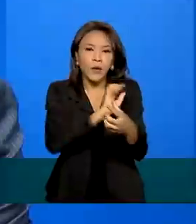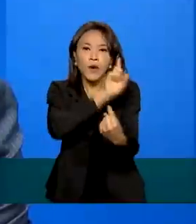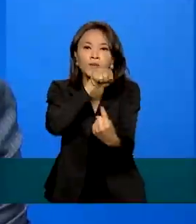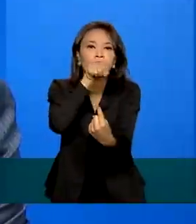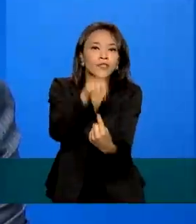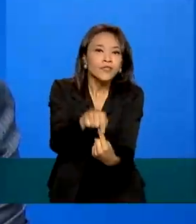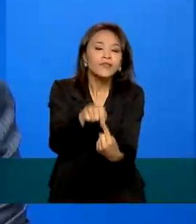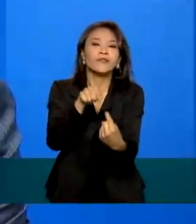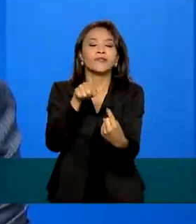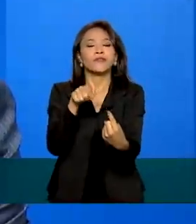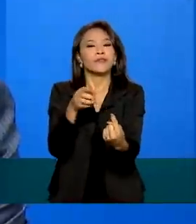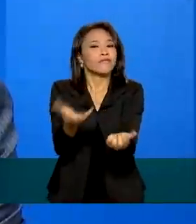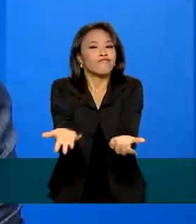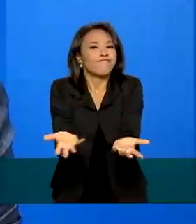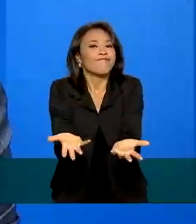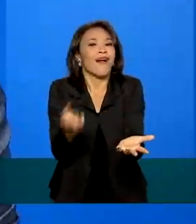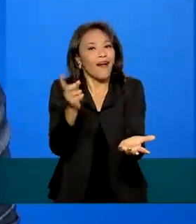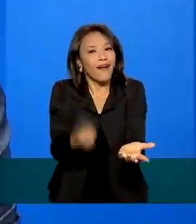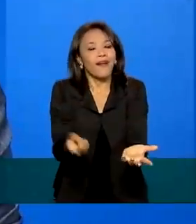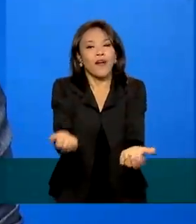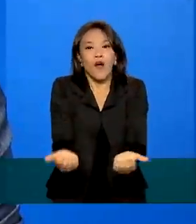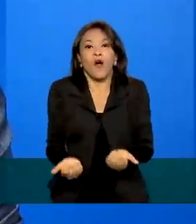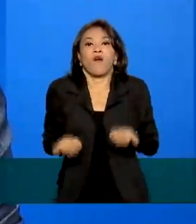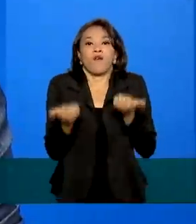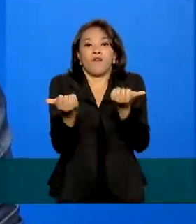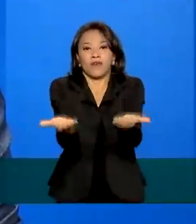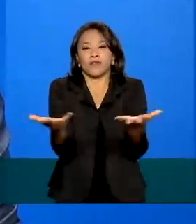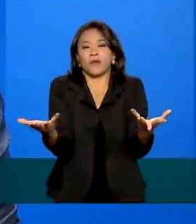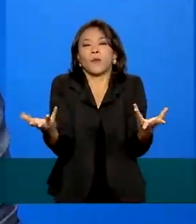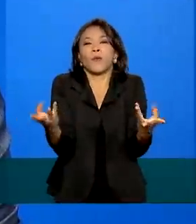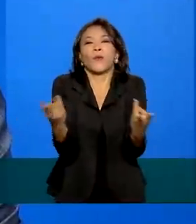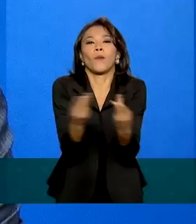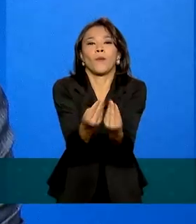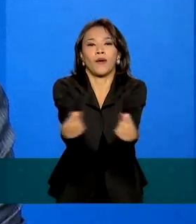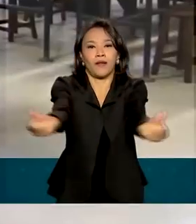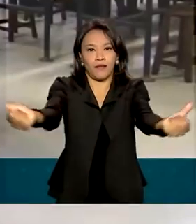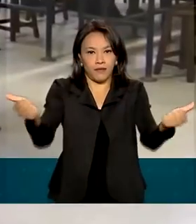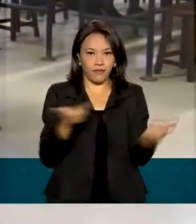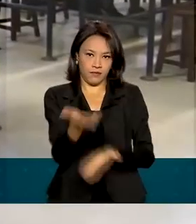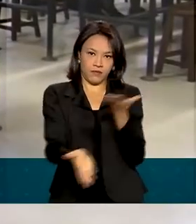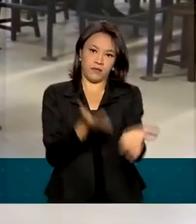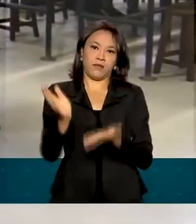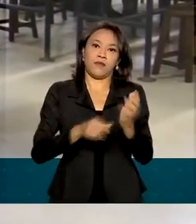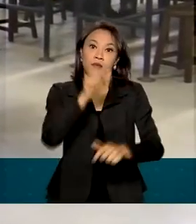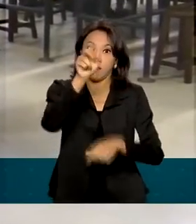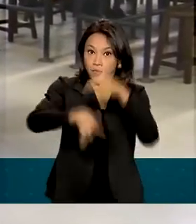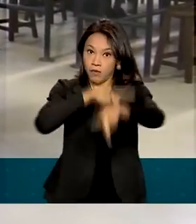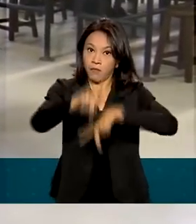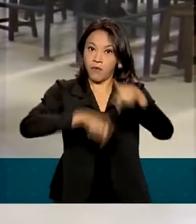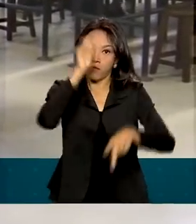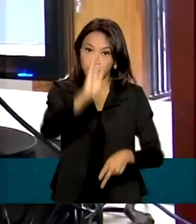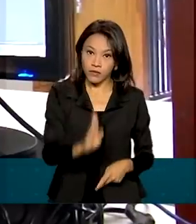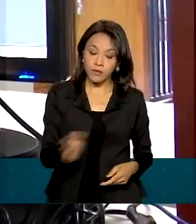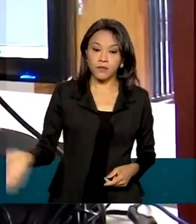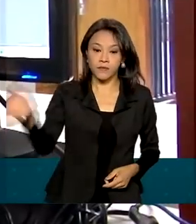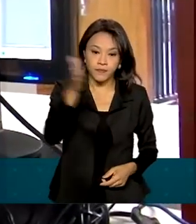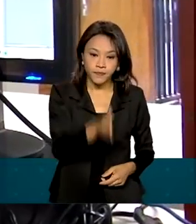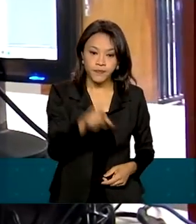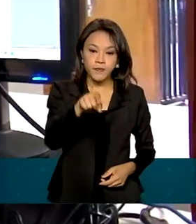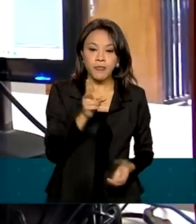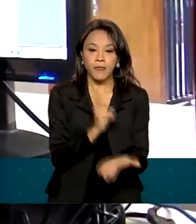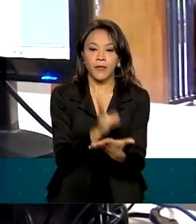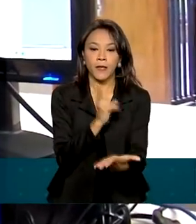no final das contas, prestar um serviço de melhor qualidade para a população brasileira. Além de criar um elo permanente